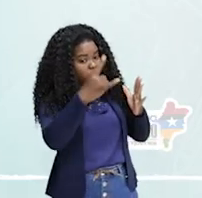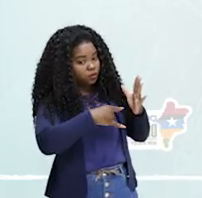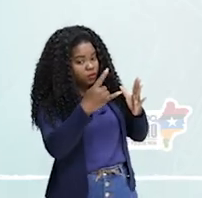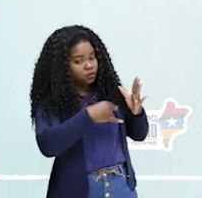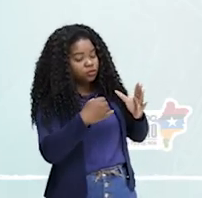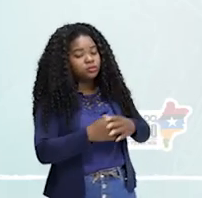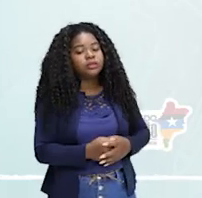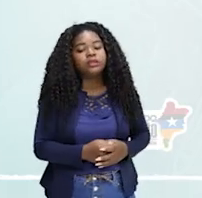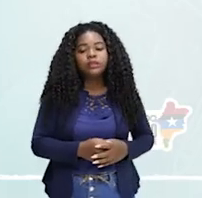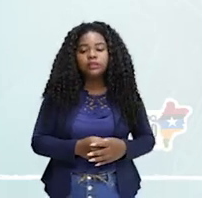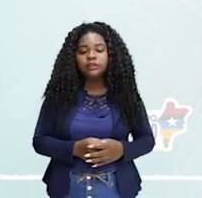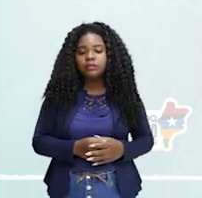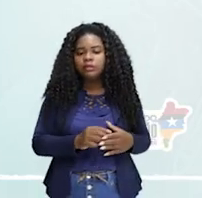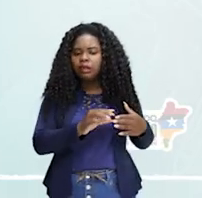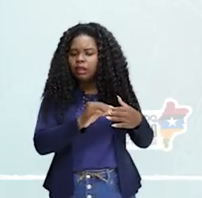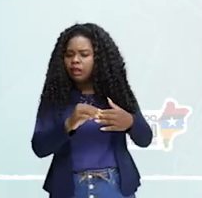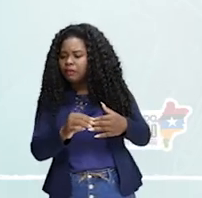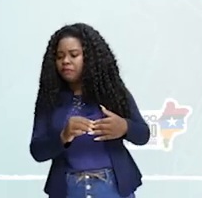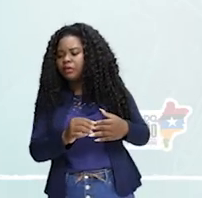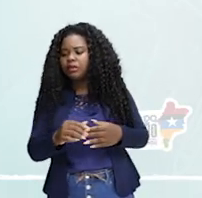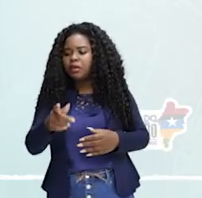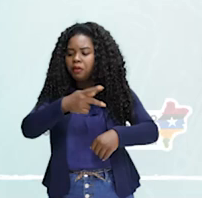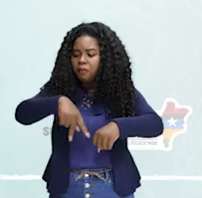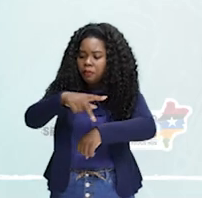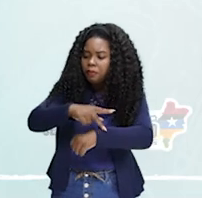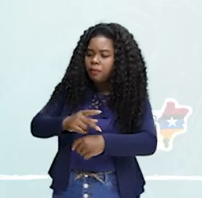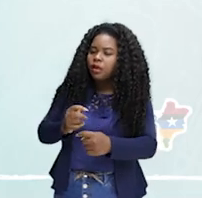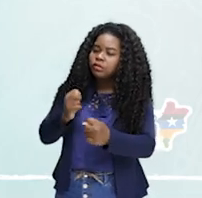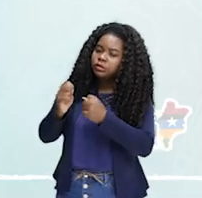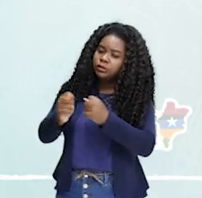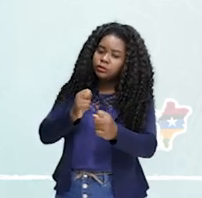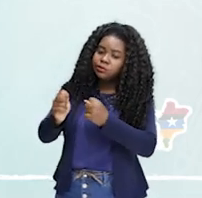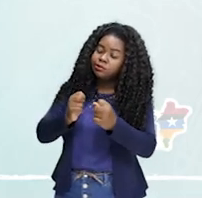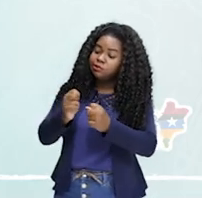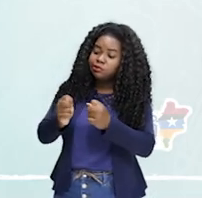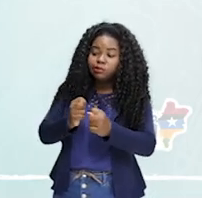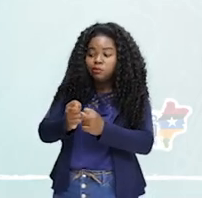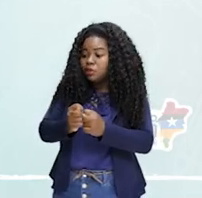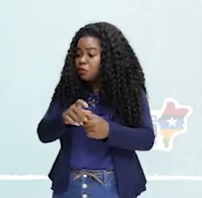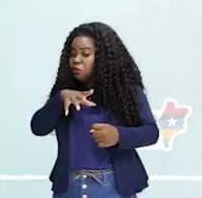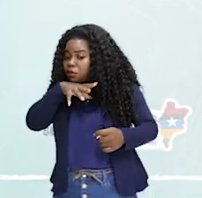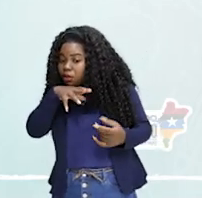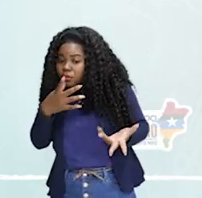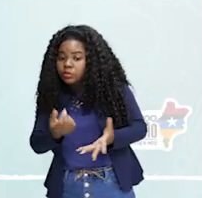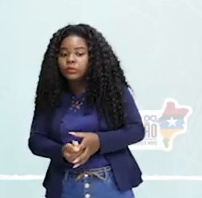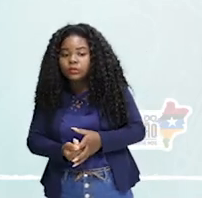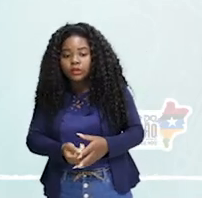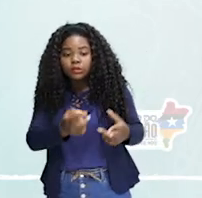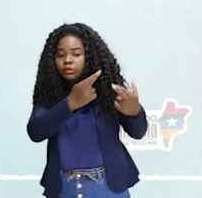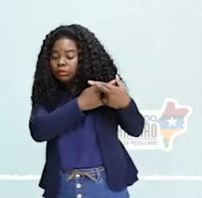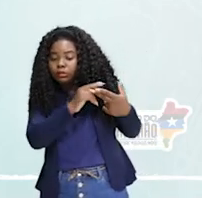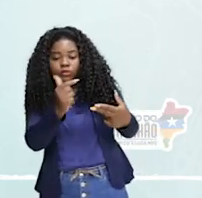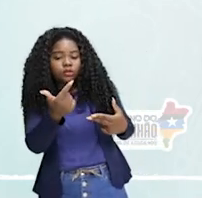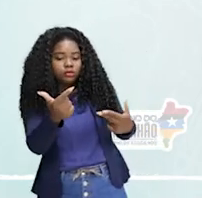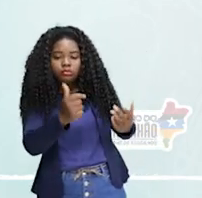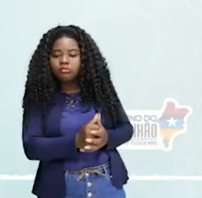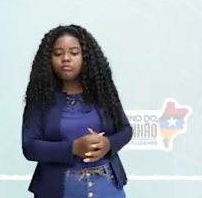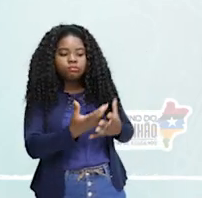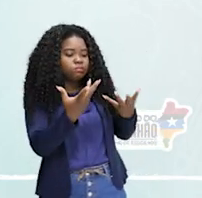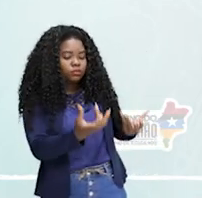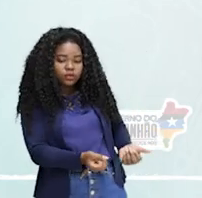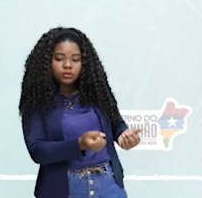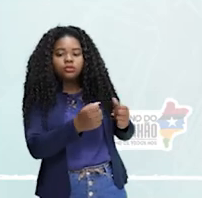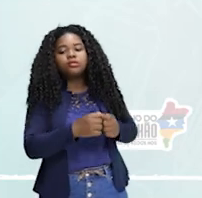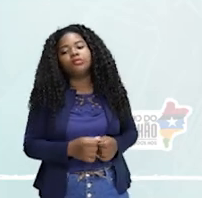alegando que isso levaria esse país a uma crise econômica e o protocolo não exigia uma responsabilidade sobre as nações emergentes, que